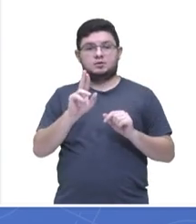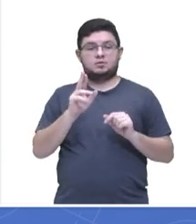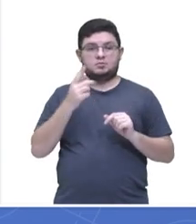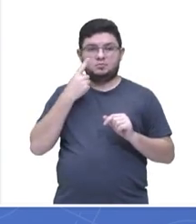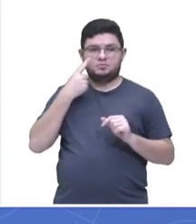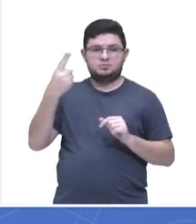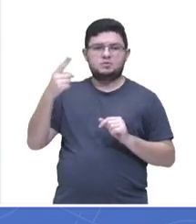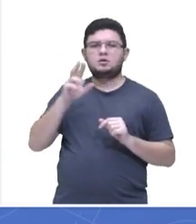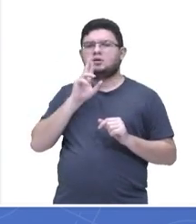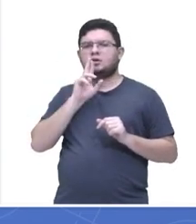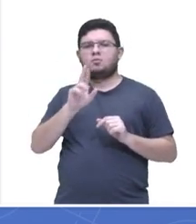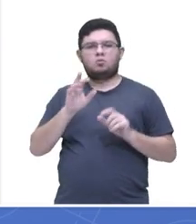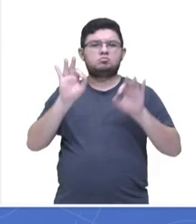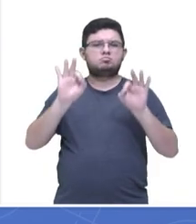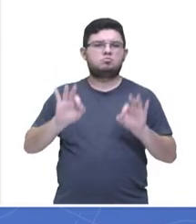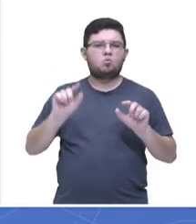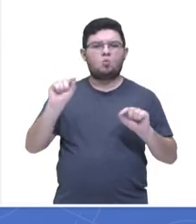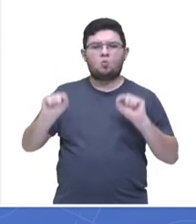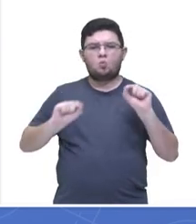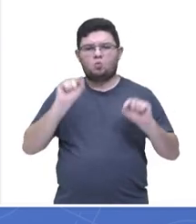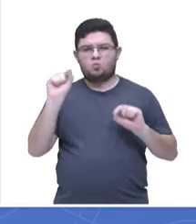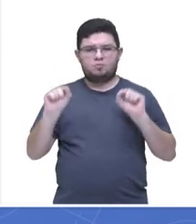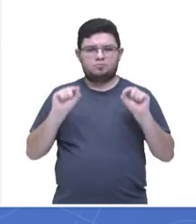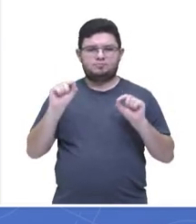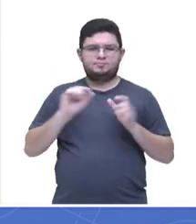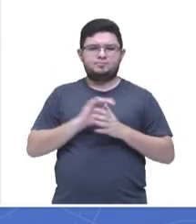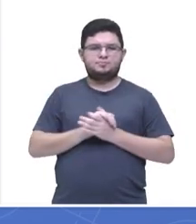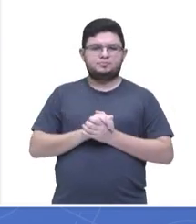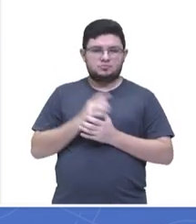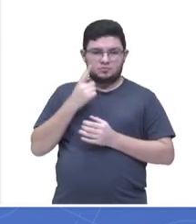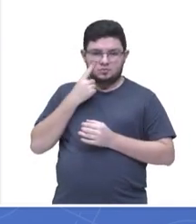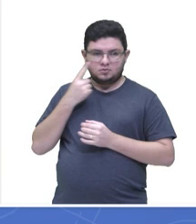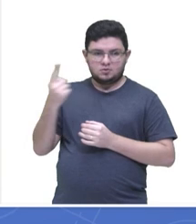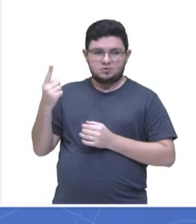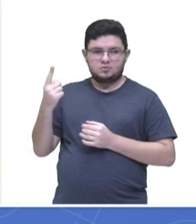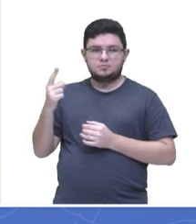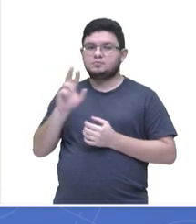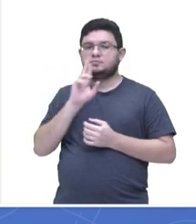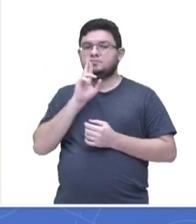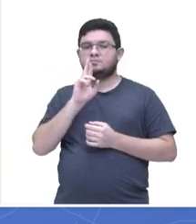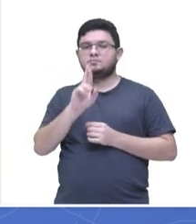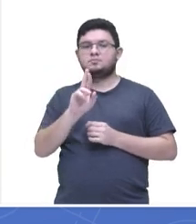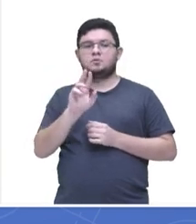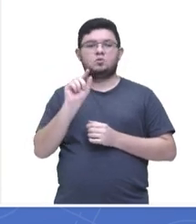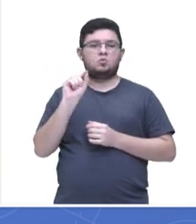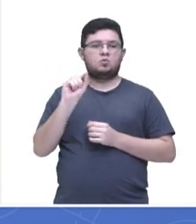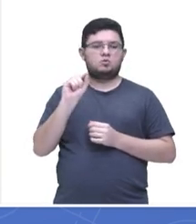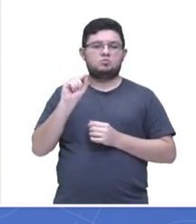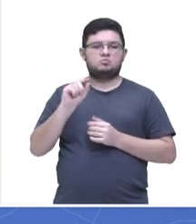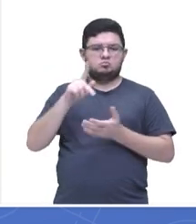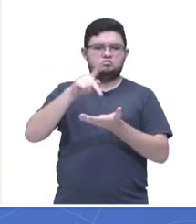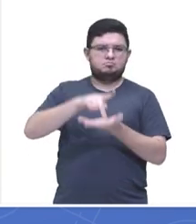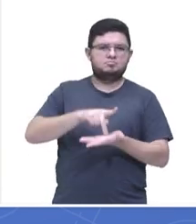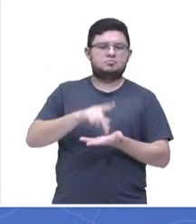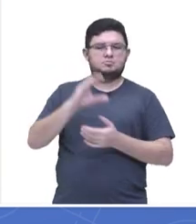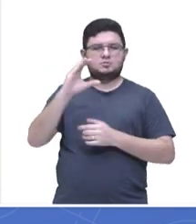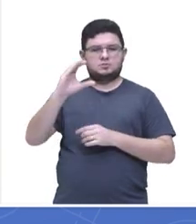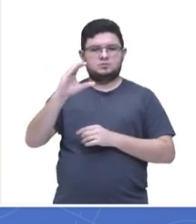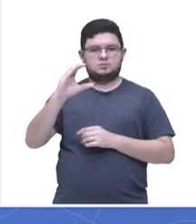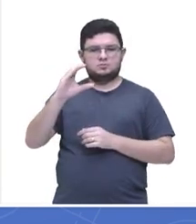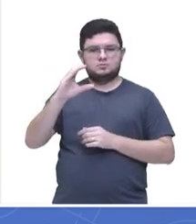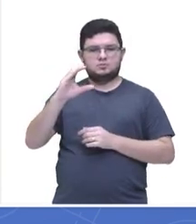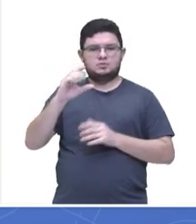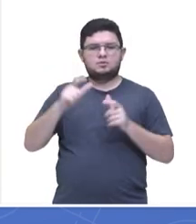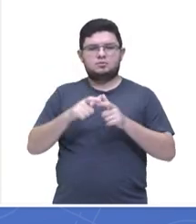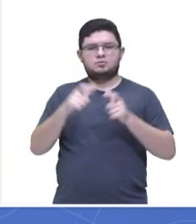O nosso gabarito para a questão. Vamos lá. Olha só, nós temos aí o gabarito da questão e é de fato a letra C onde a